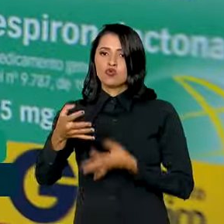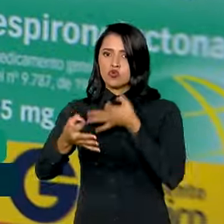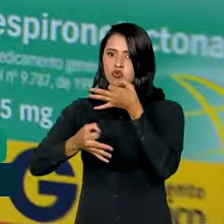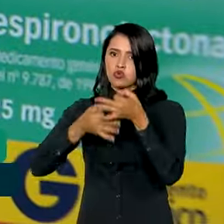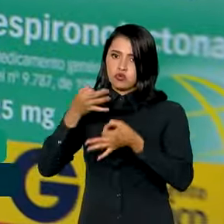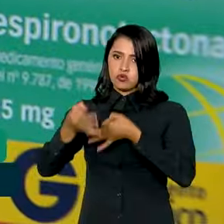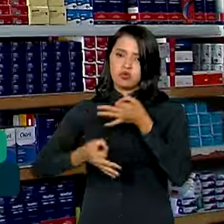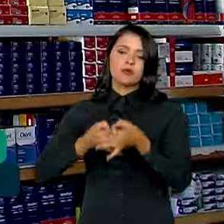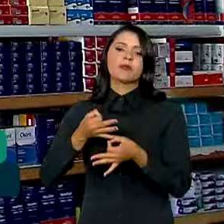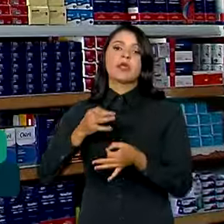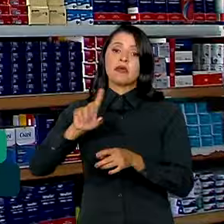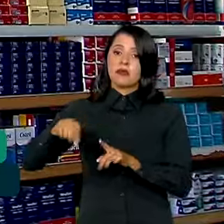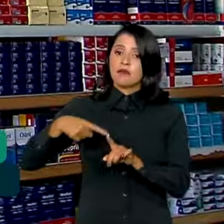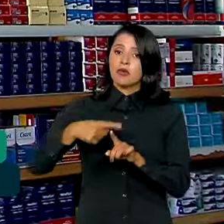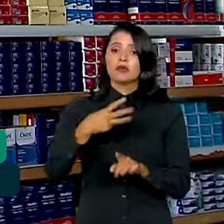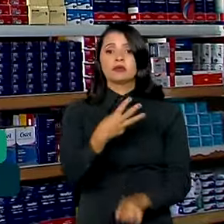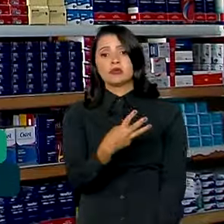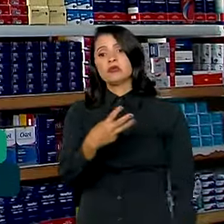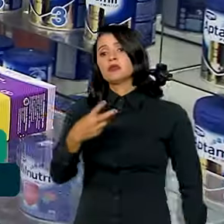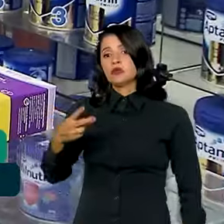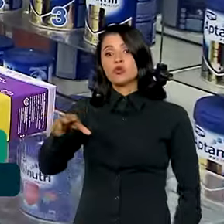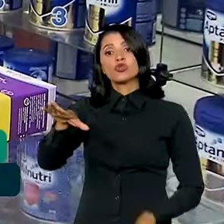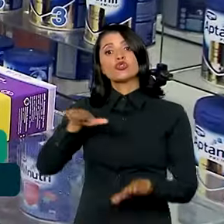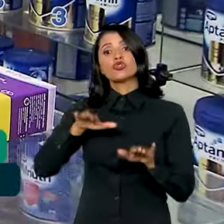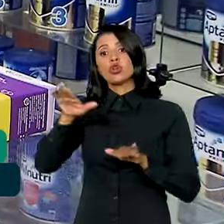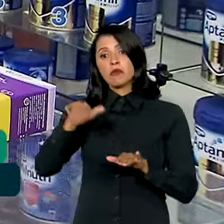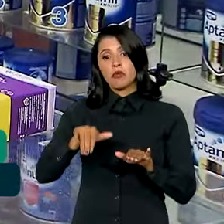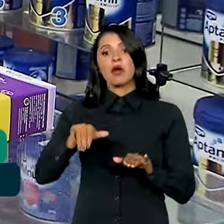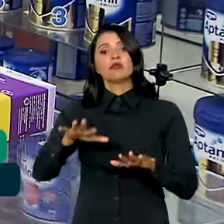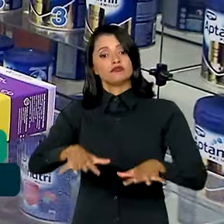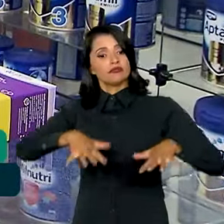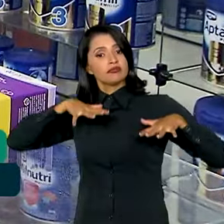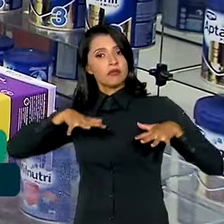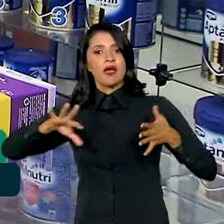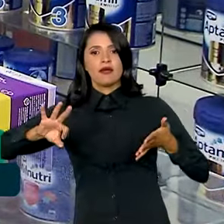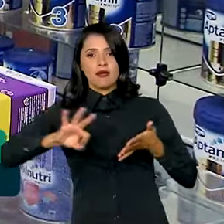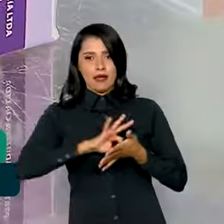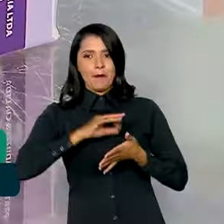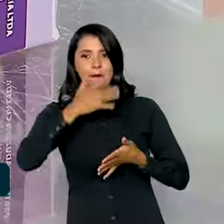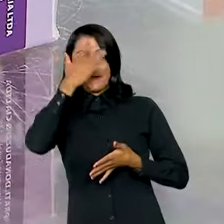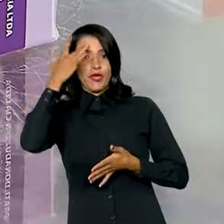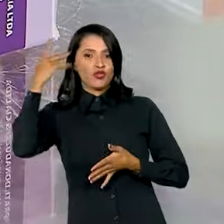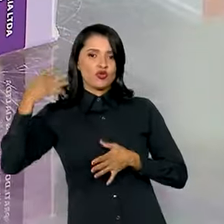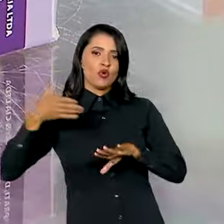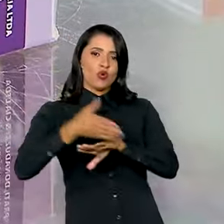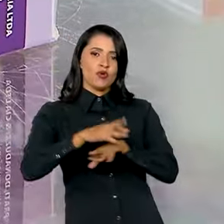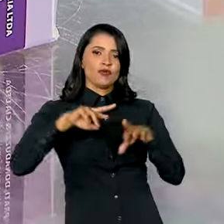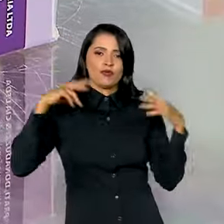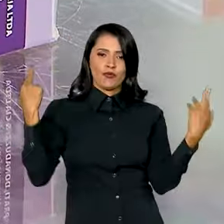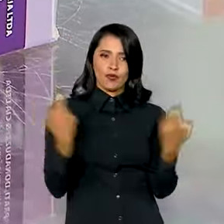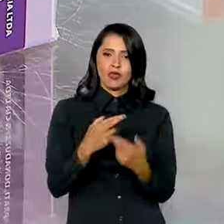além de 32 chamadas públicas para inscrição de pacientes nas reuniões da Conitec.